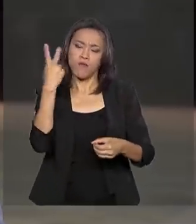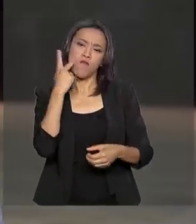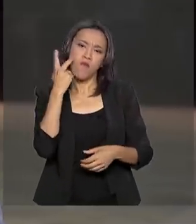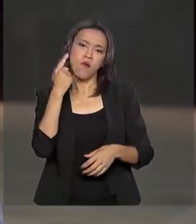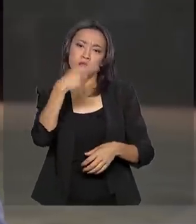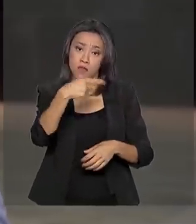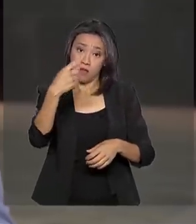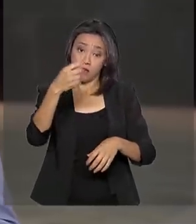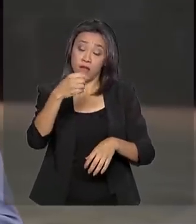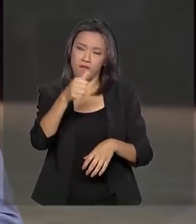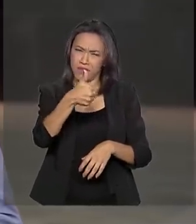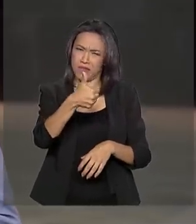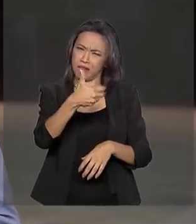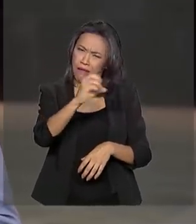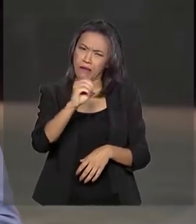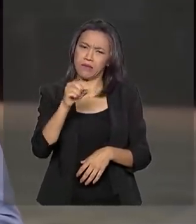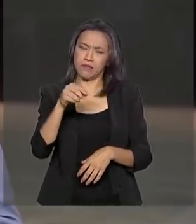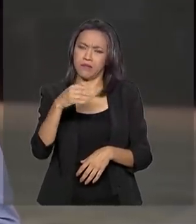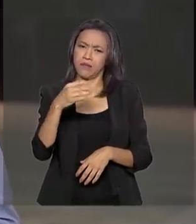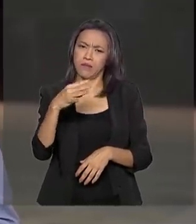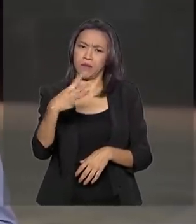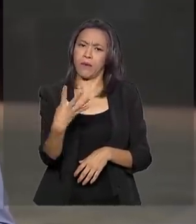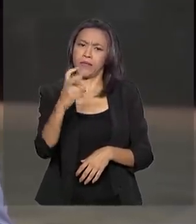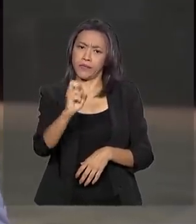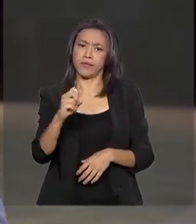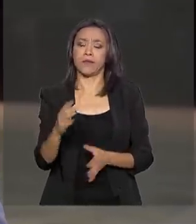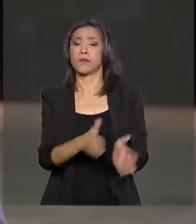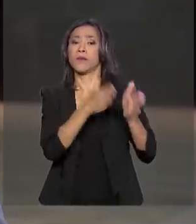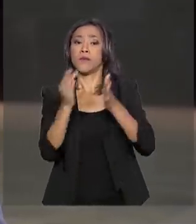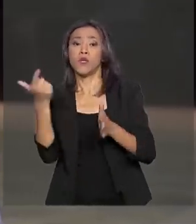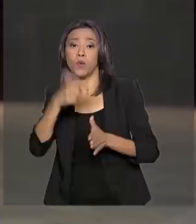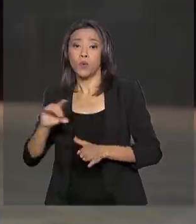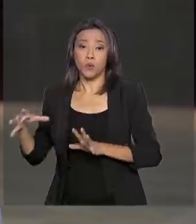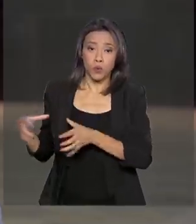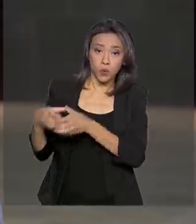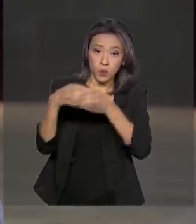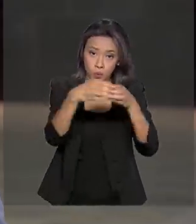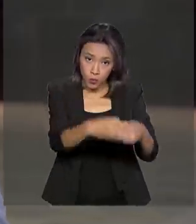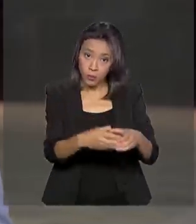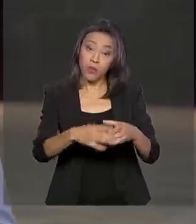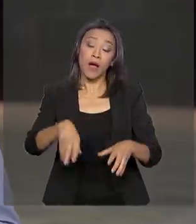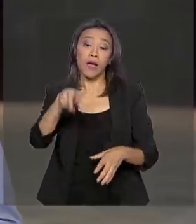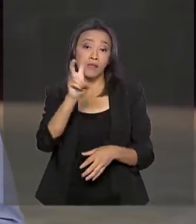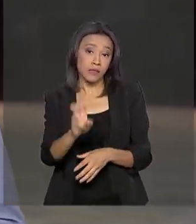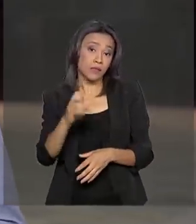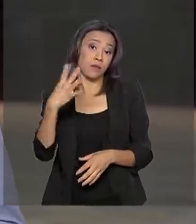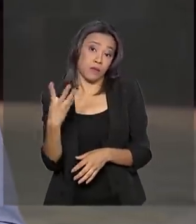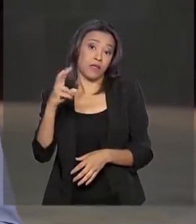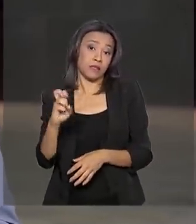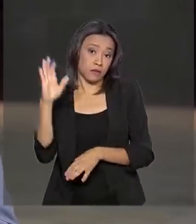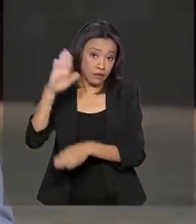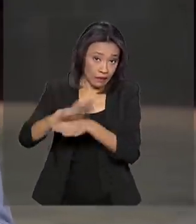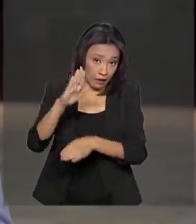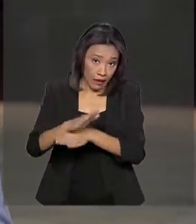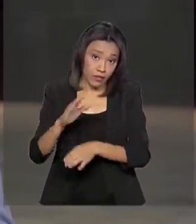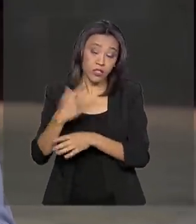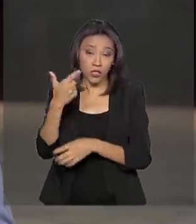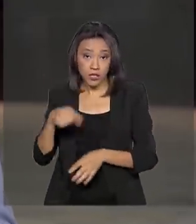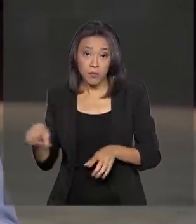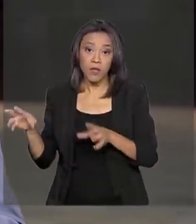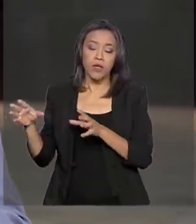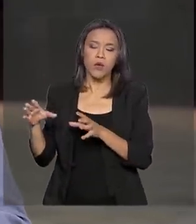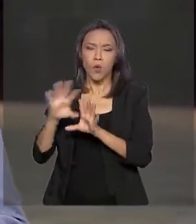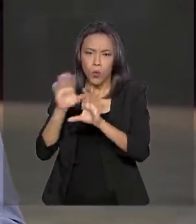10h45 e o segundo às 5h45 da tarde com policiais federais e agentes da Polícia Rodoviária Federal.